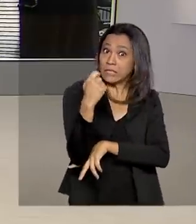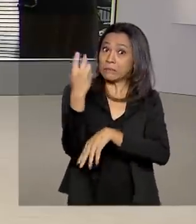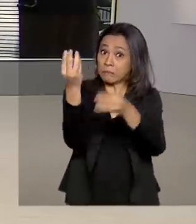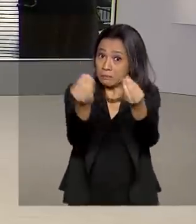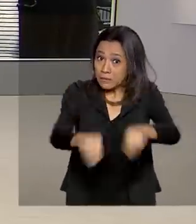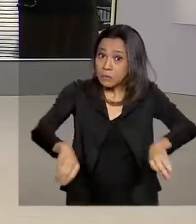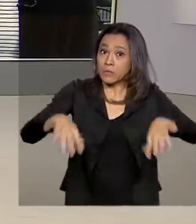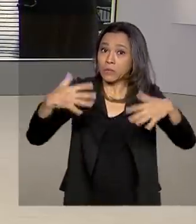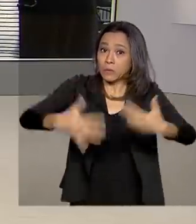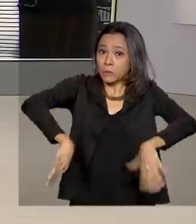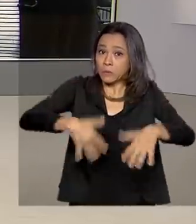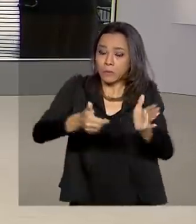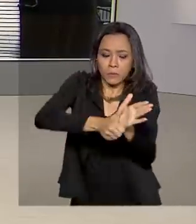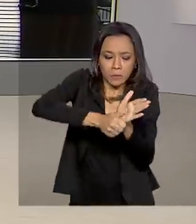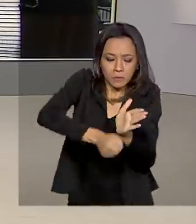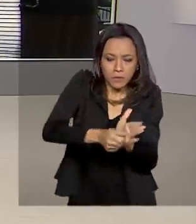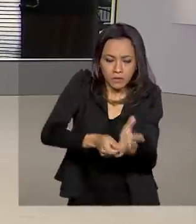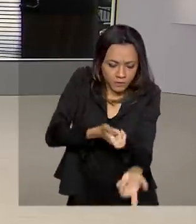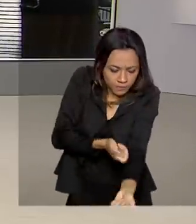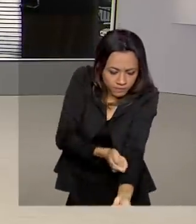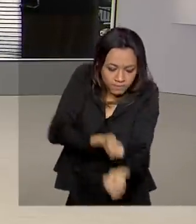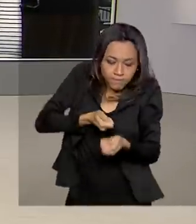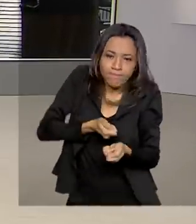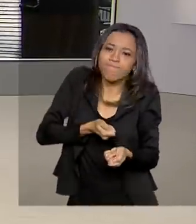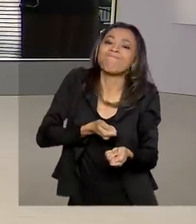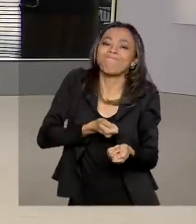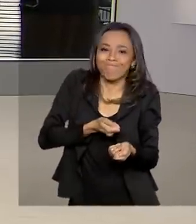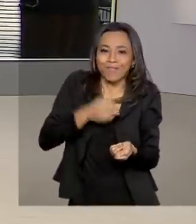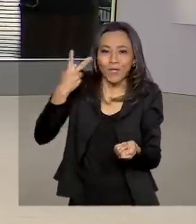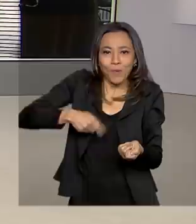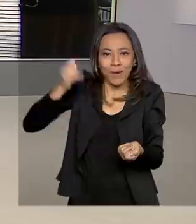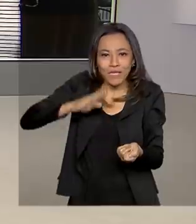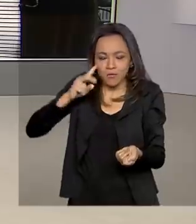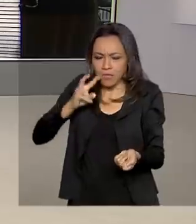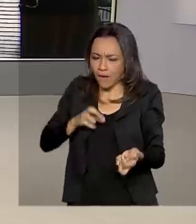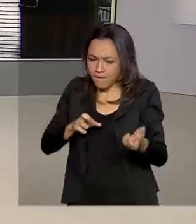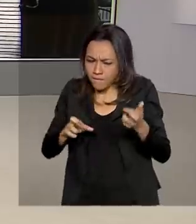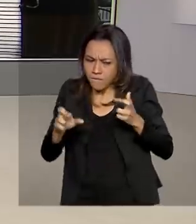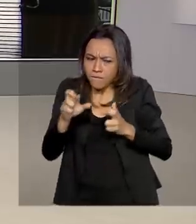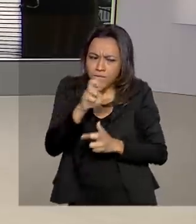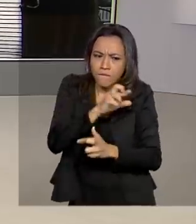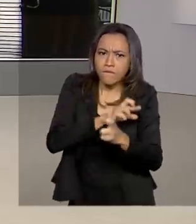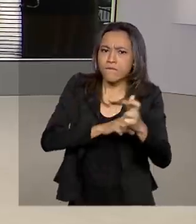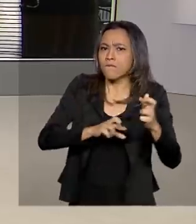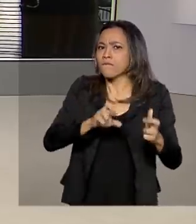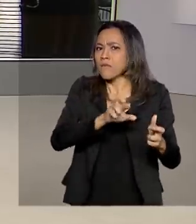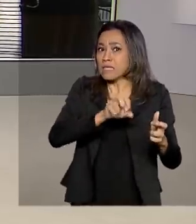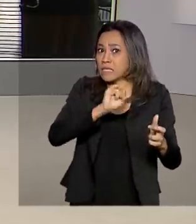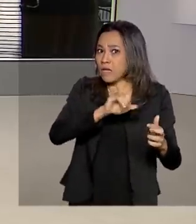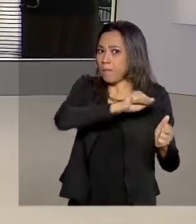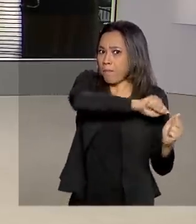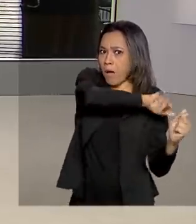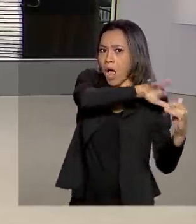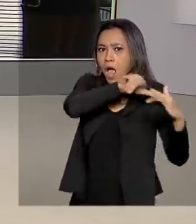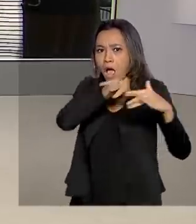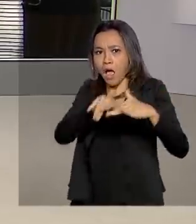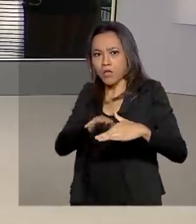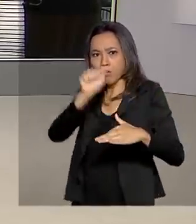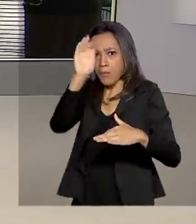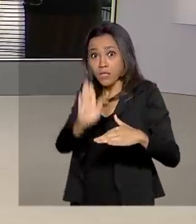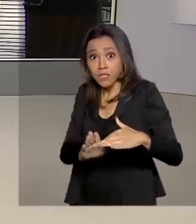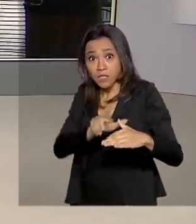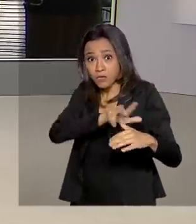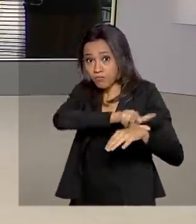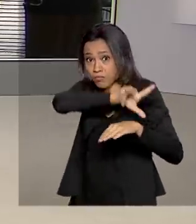milho e mandioca. Autoridades brasileiras monitoram o avanço dos insetos e a chegada aqui no Brasil. Então, Cláudia Boiunga,